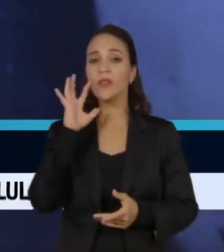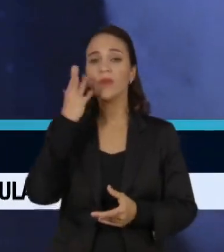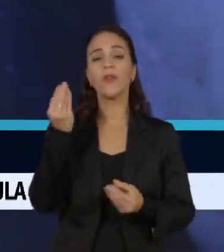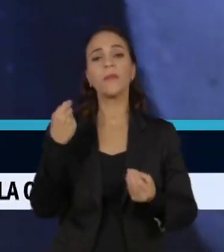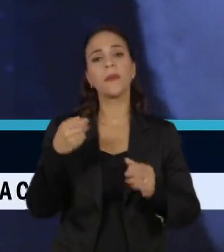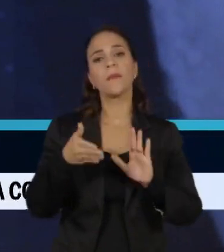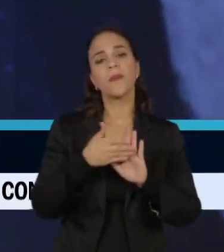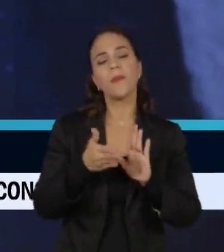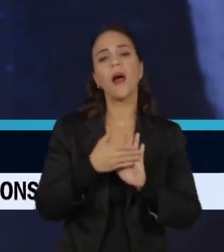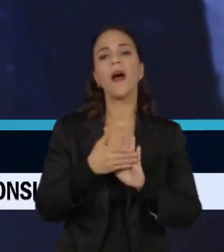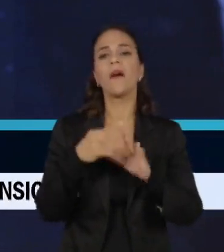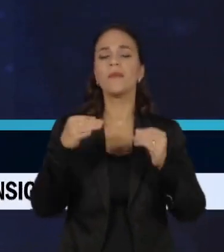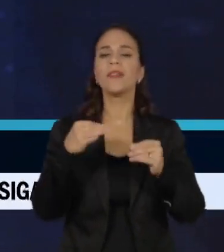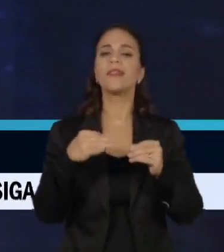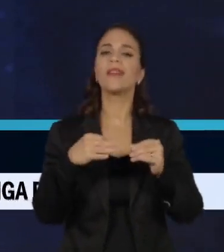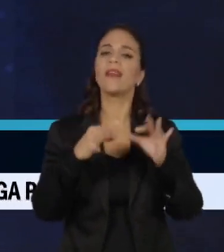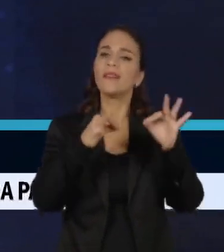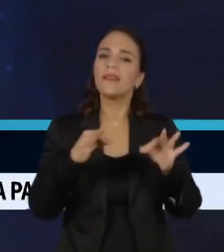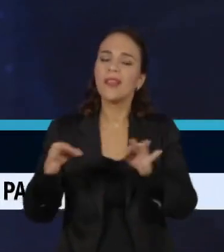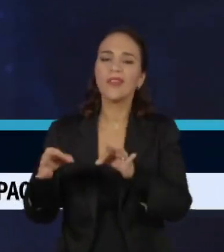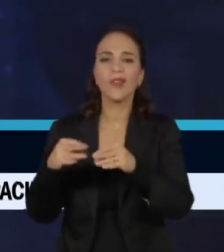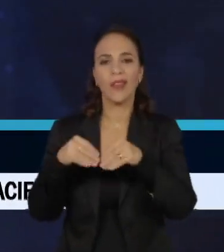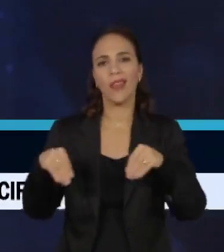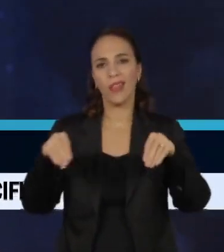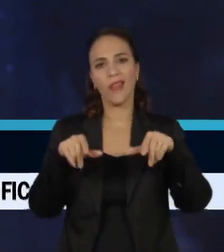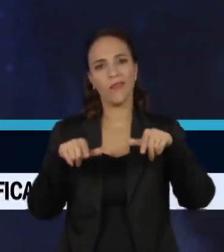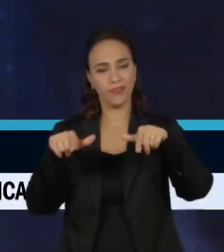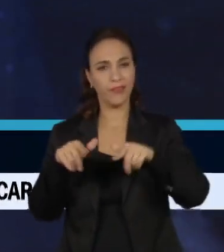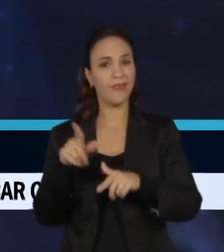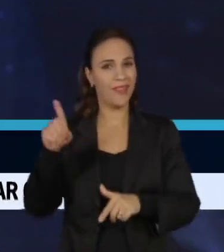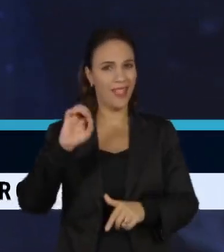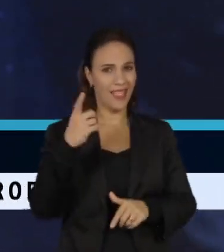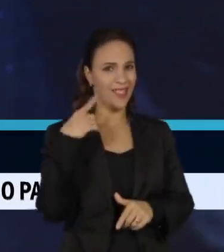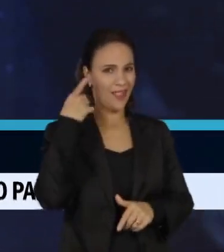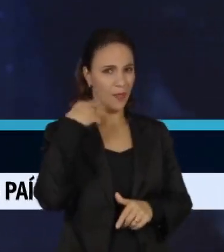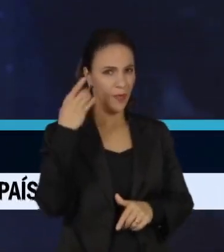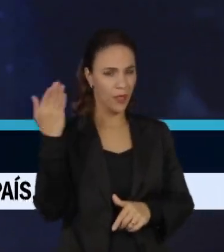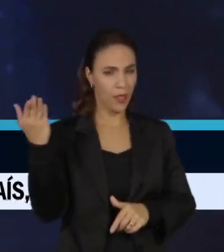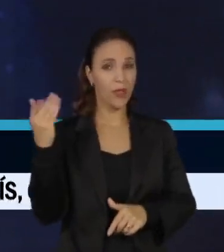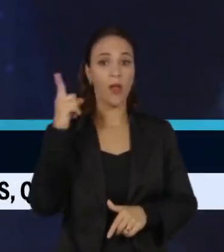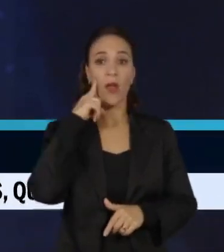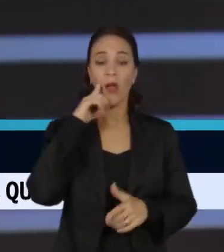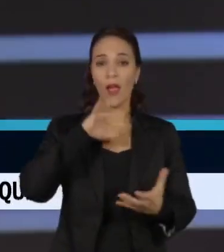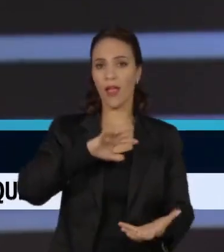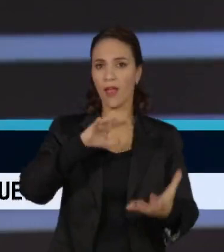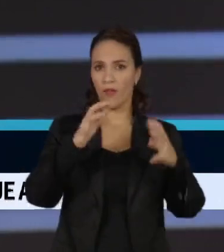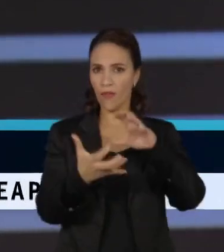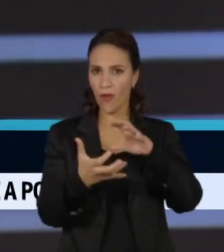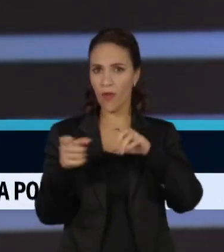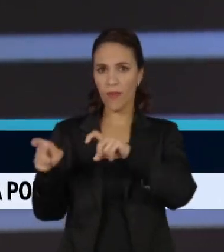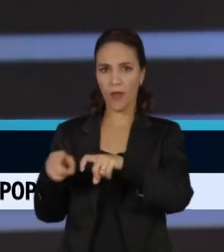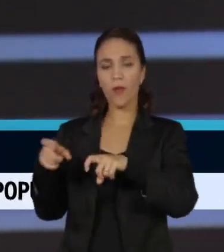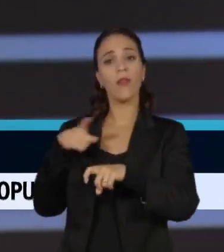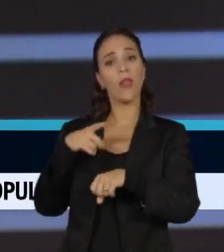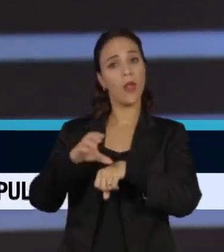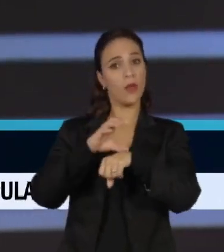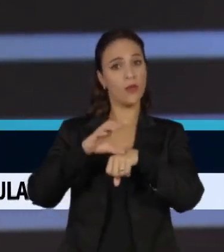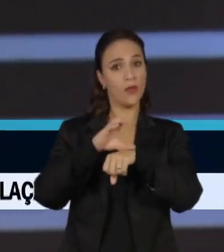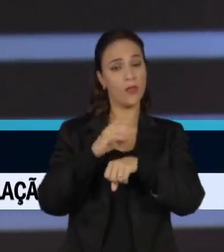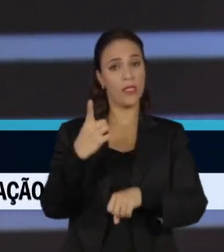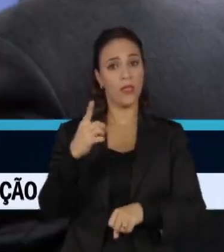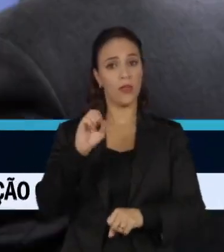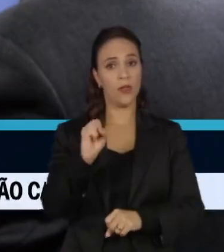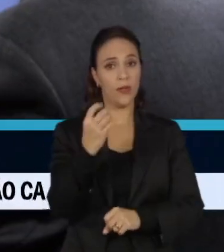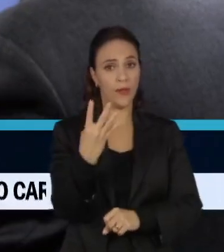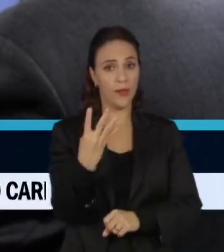regularização. É bom lembrar, Capaz, você foi deputado, que a reforma agrária é uma questão constitucional, está no artigo 184, assim